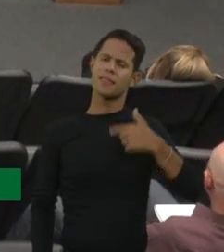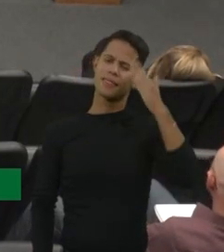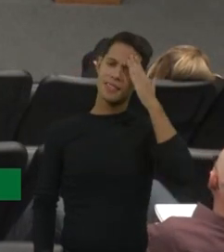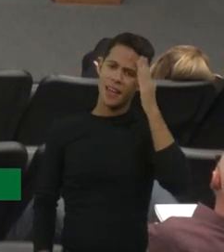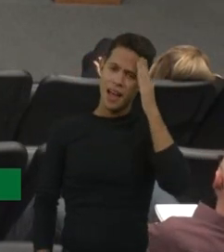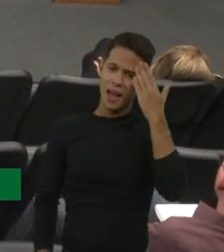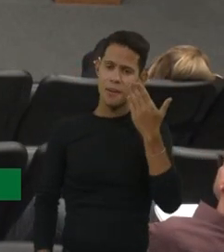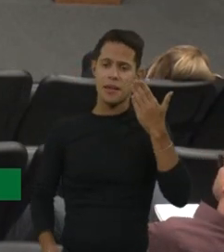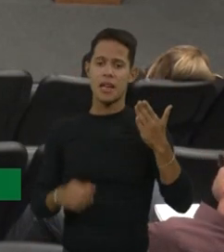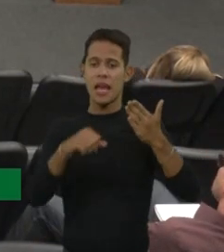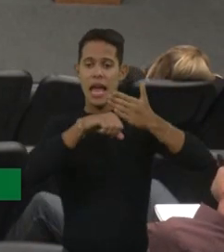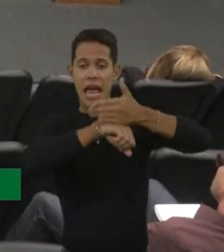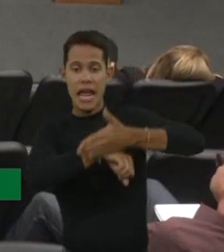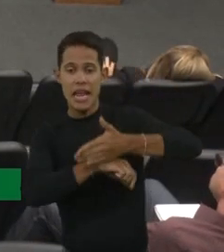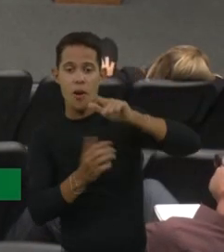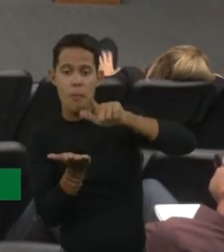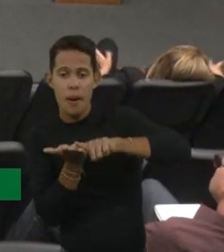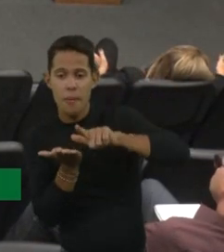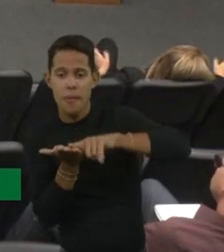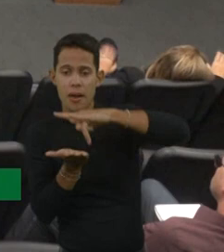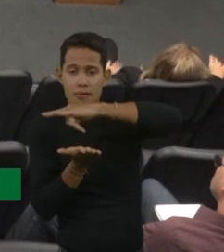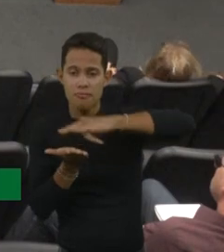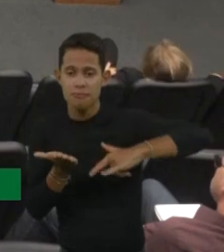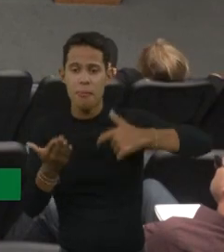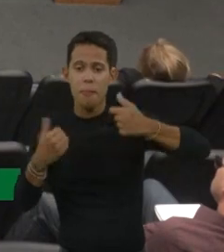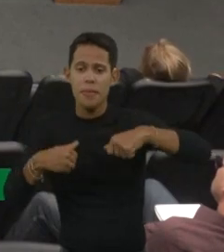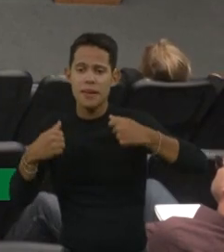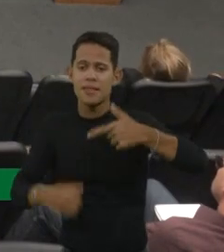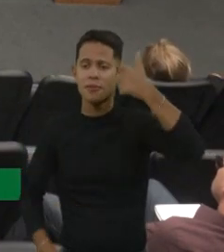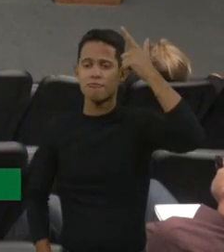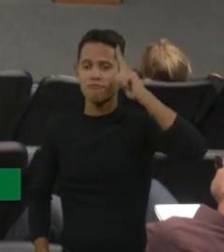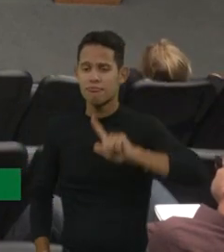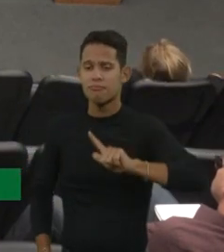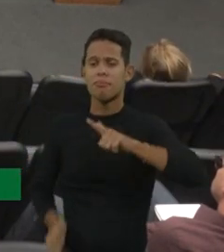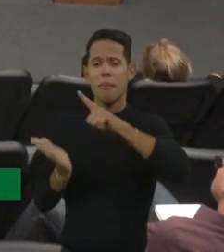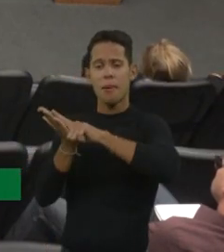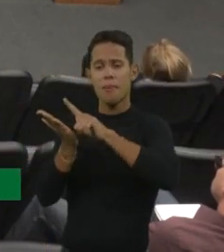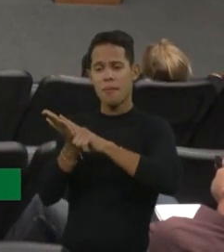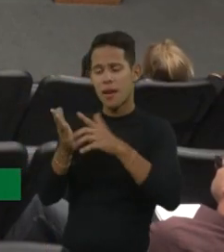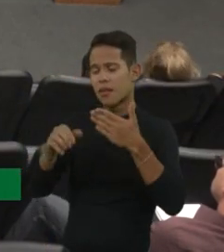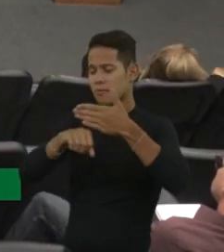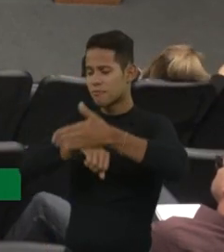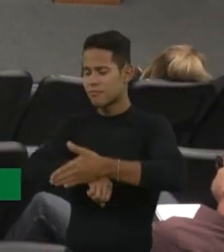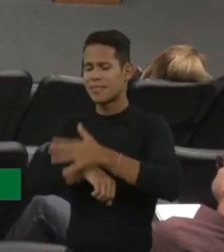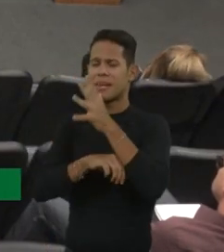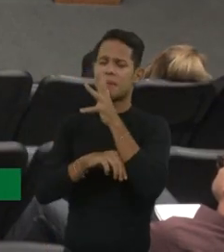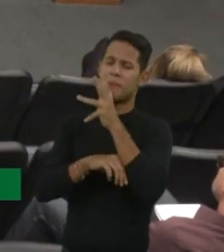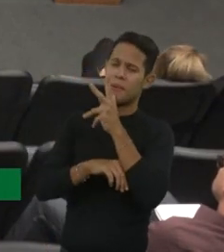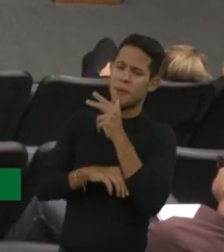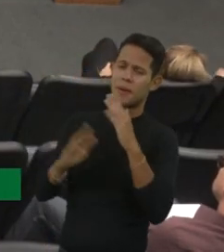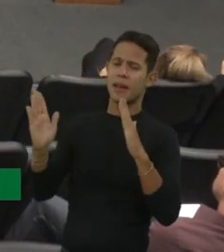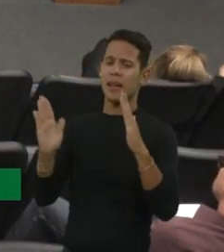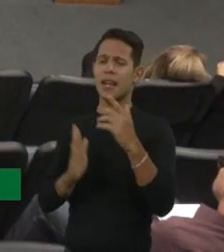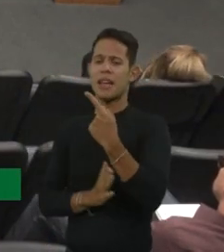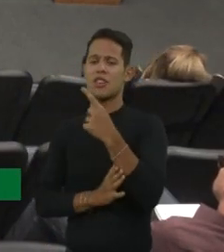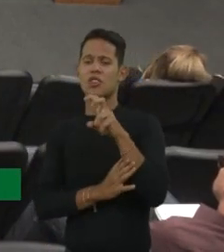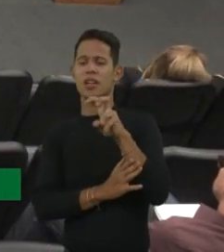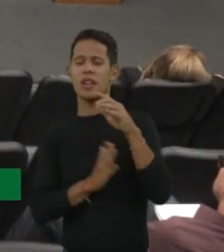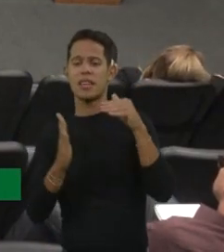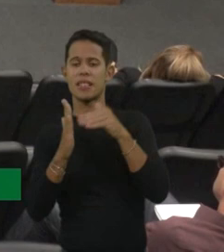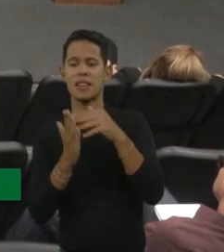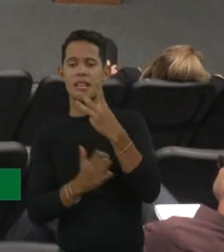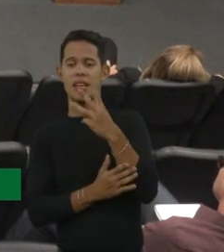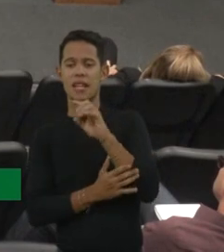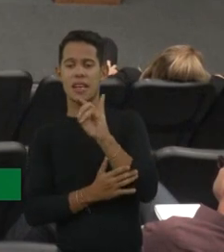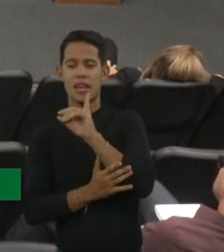quando a gente entra com os papéis, tem que conseguir as escalas, tem que entrar com os papéis, ainda leva, então, de 15 a 30 dias. A